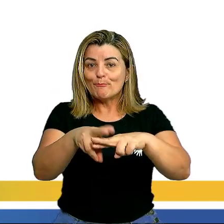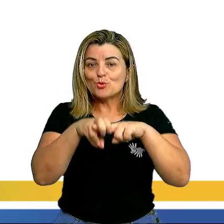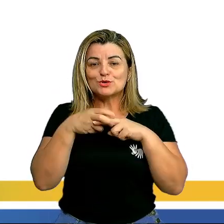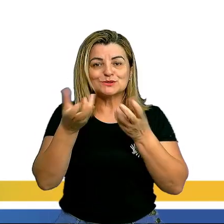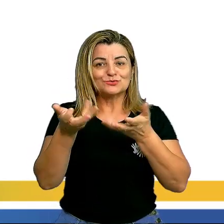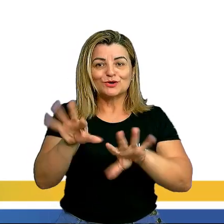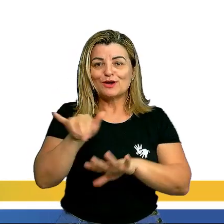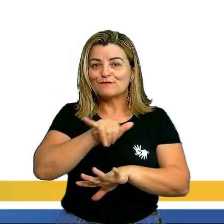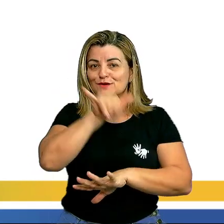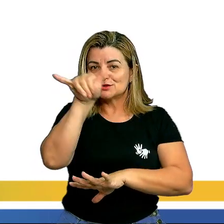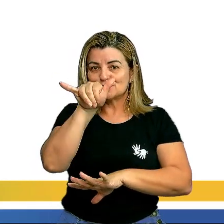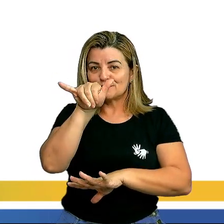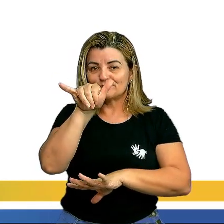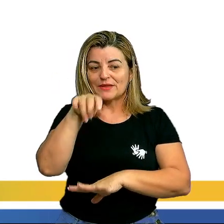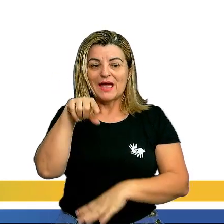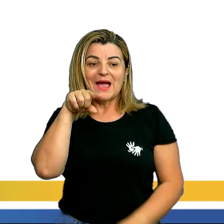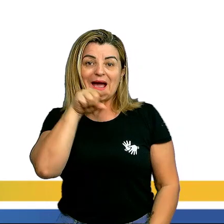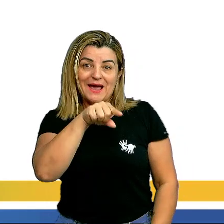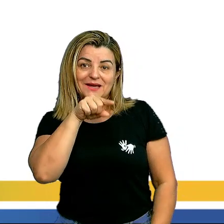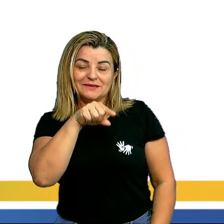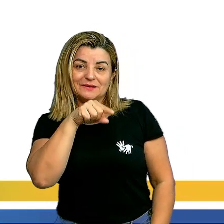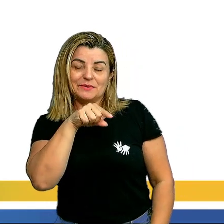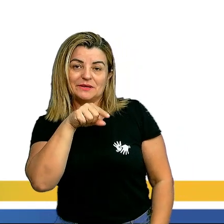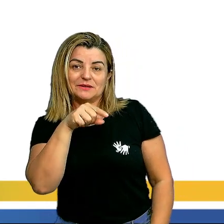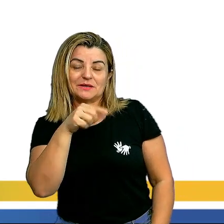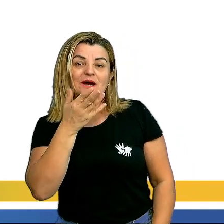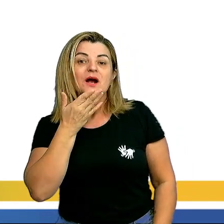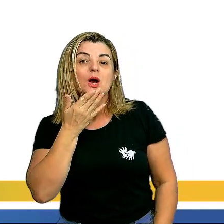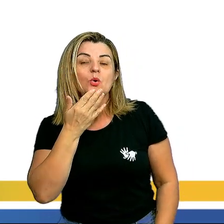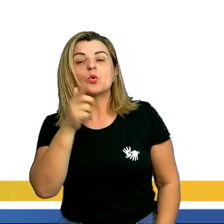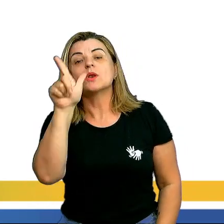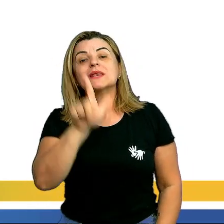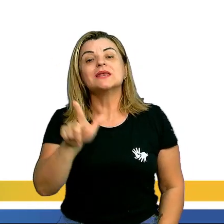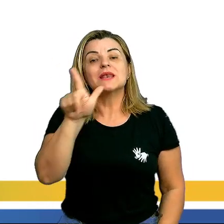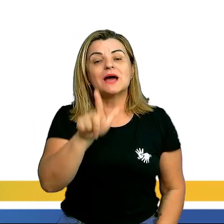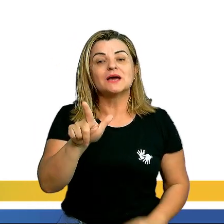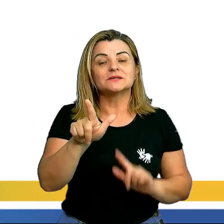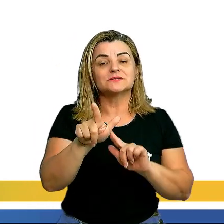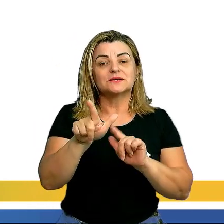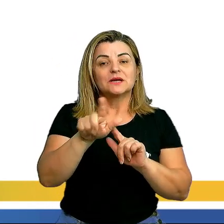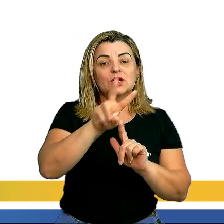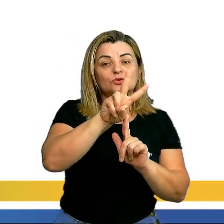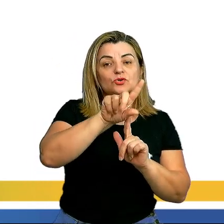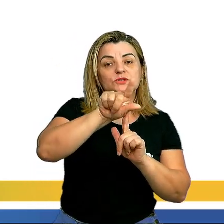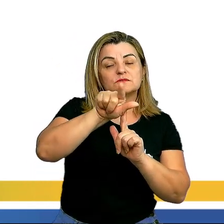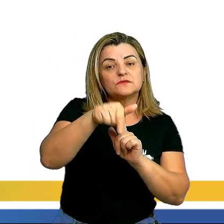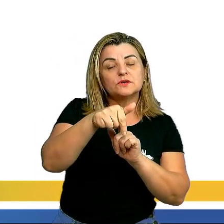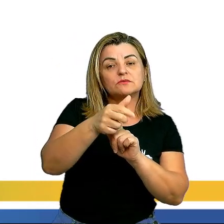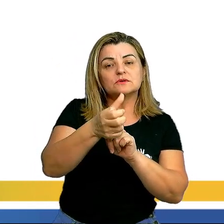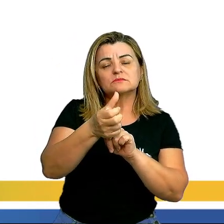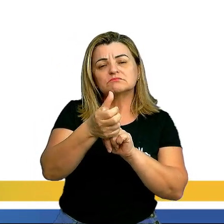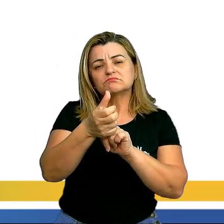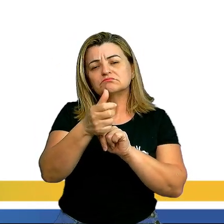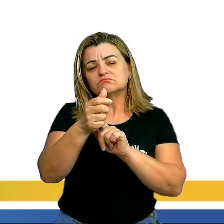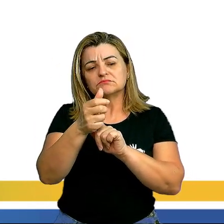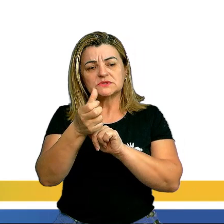A parte lilás. Ele está mostrando que tem 2,6%. Está desempregado.